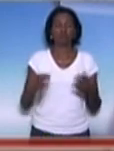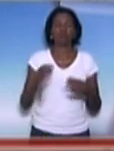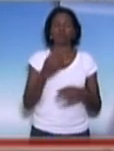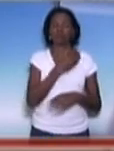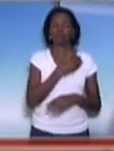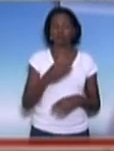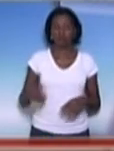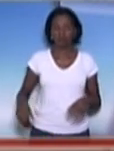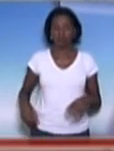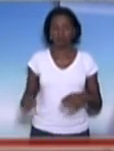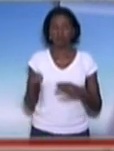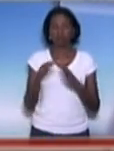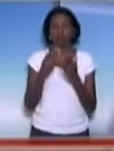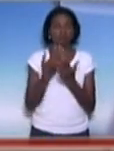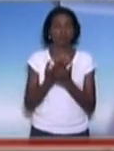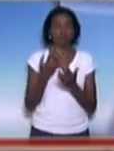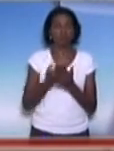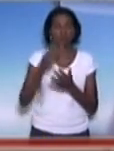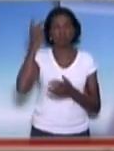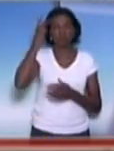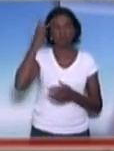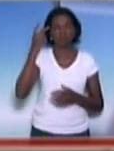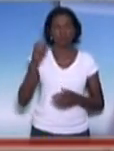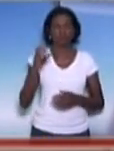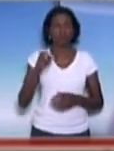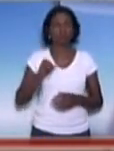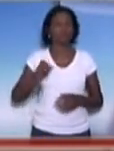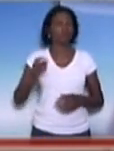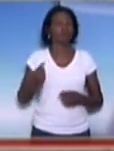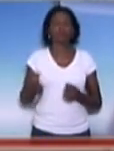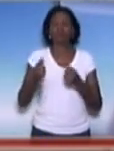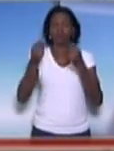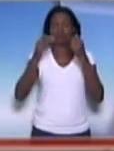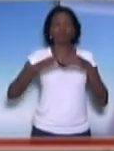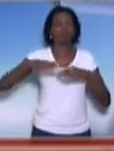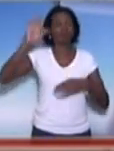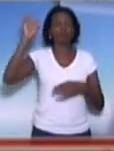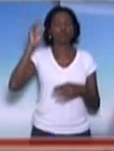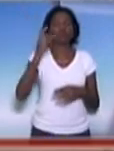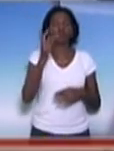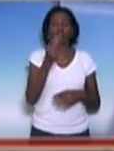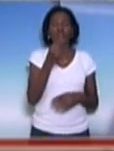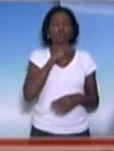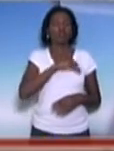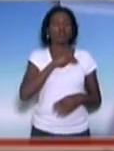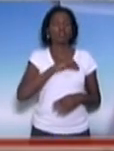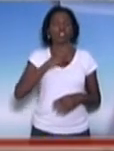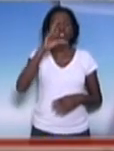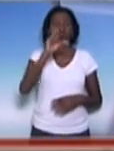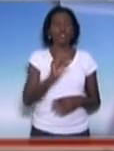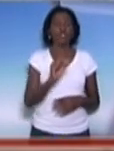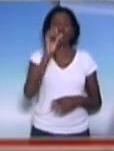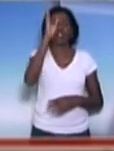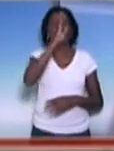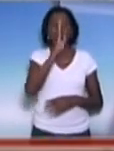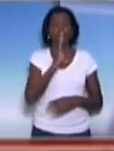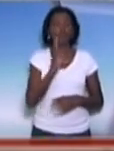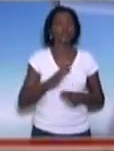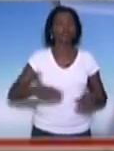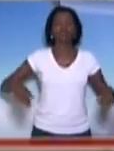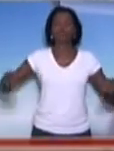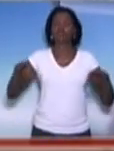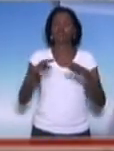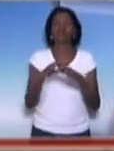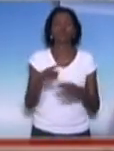Estadual de São Paulo, que é o estado mais rico da federação, é um dos salários mais baixos do Brasil. Então, é um paradoxo. Ao mesmo